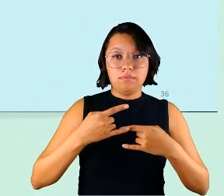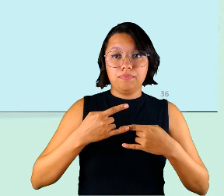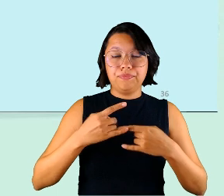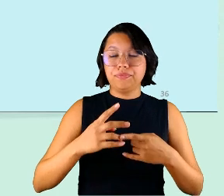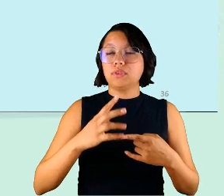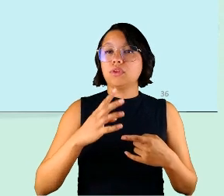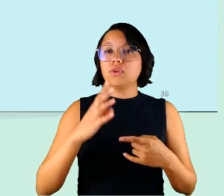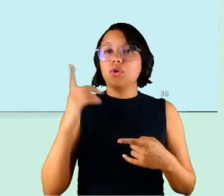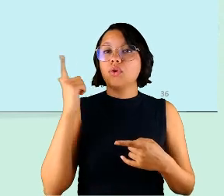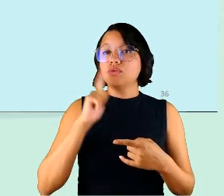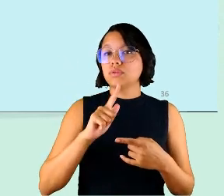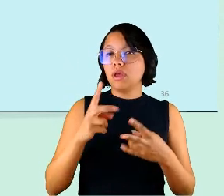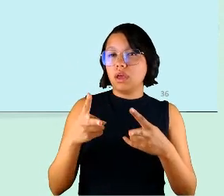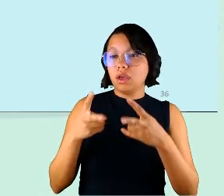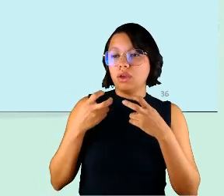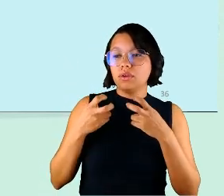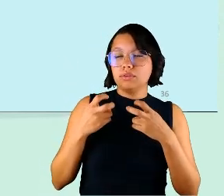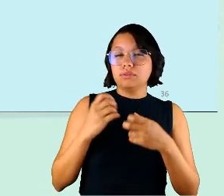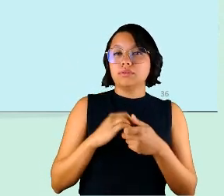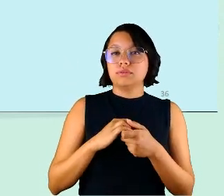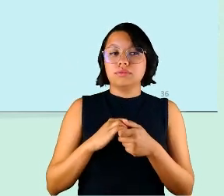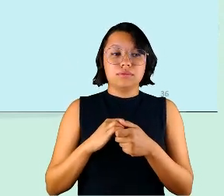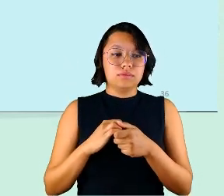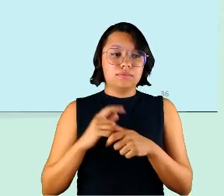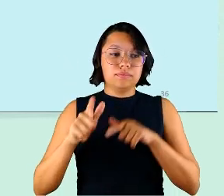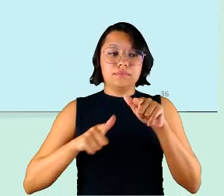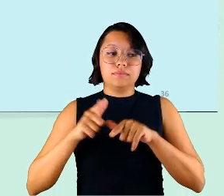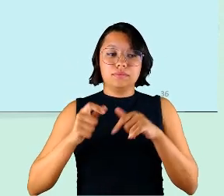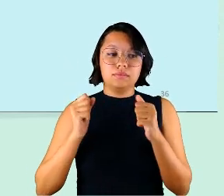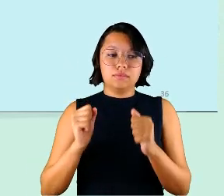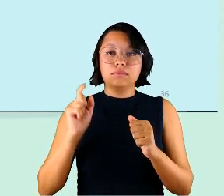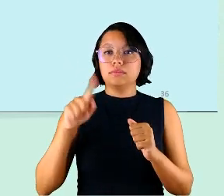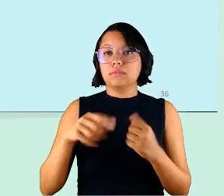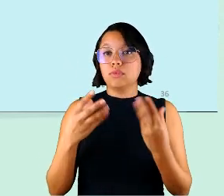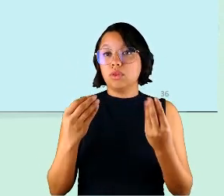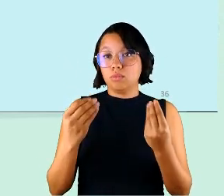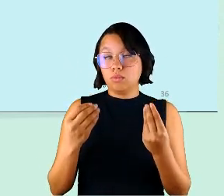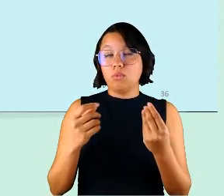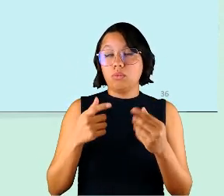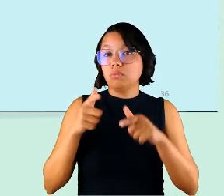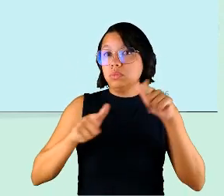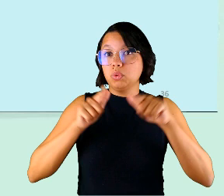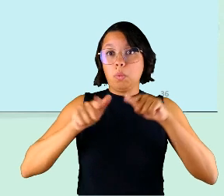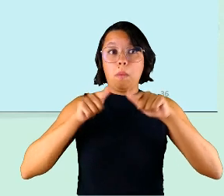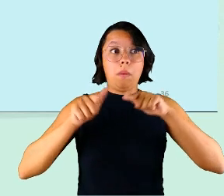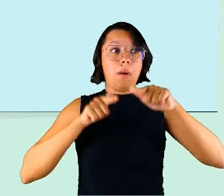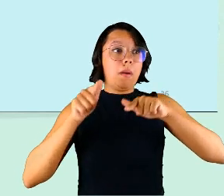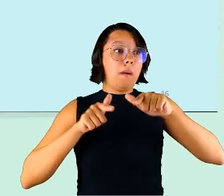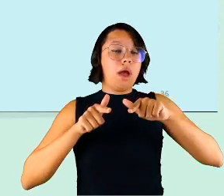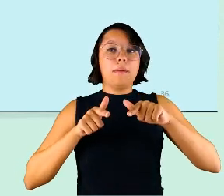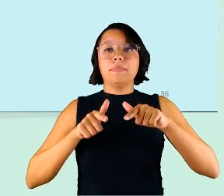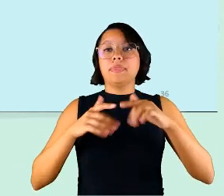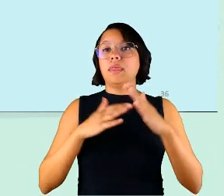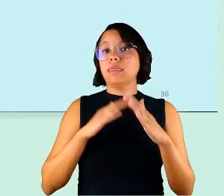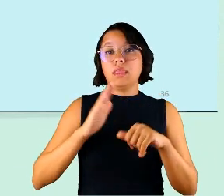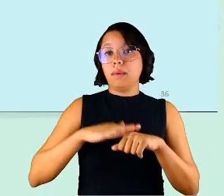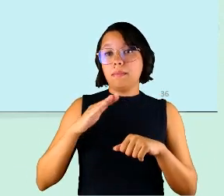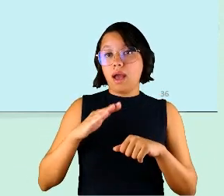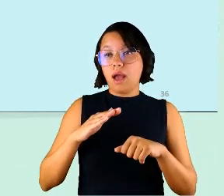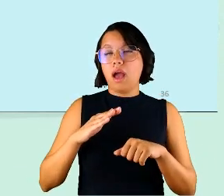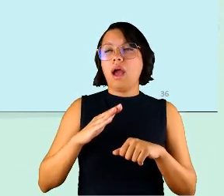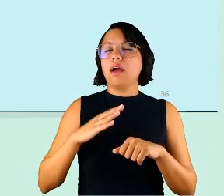conhecem conseguem reconhecer que o trabalho pode ser muito produtivo até mais produtivo mais